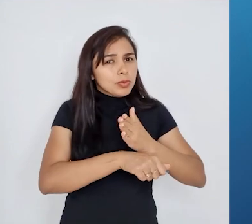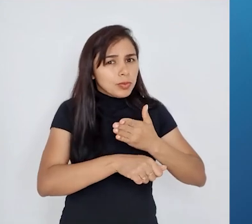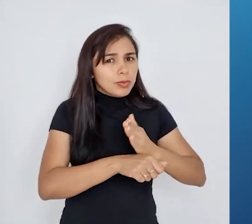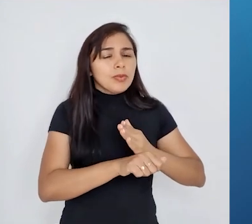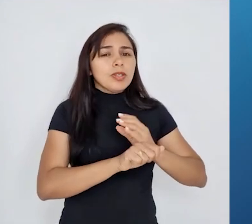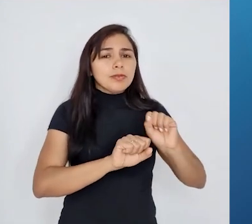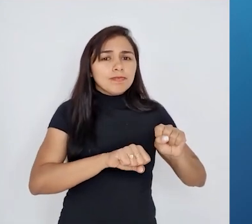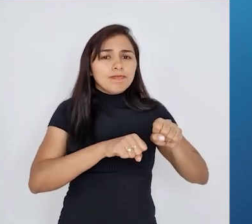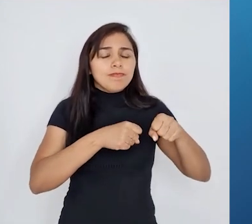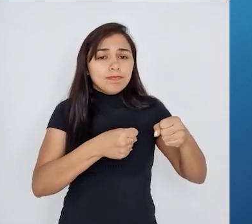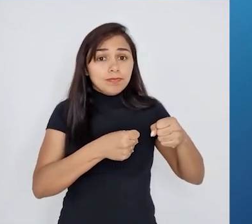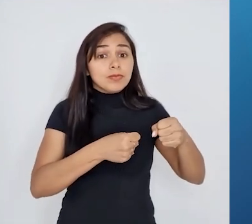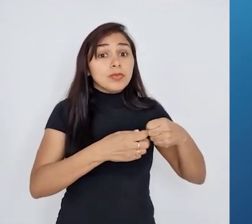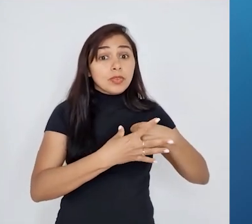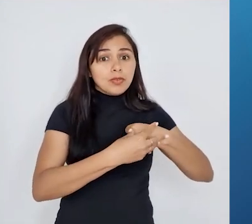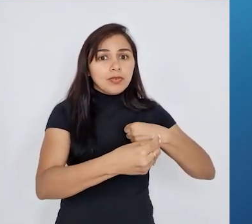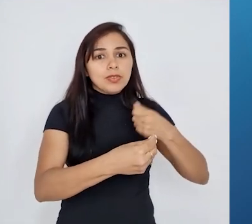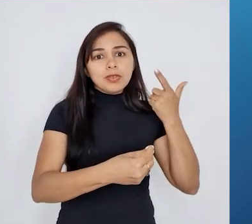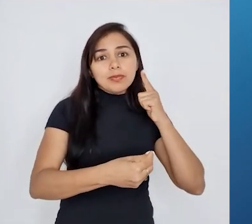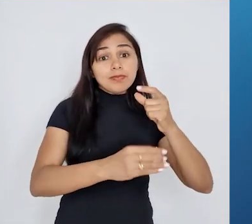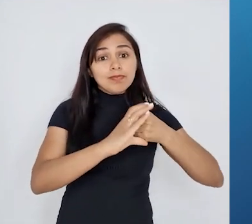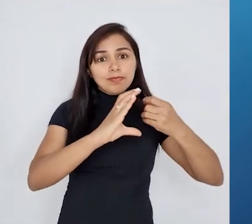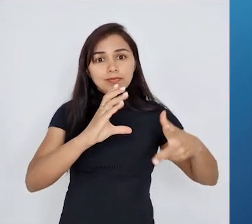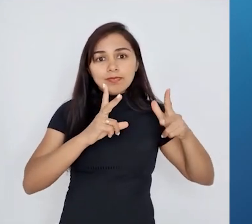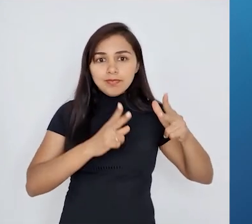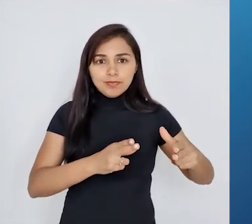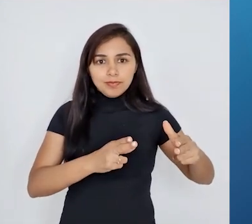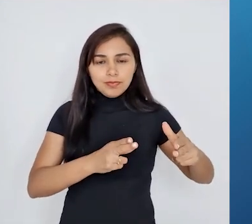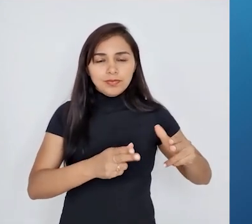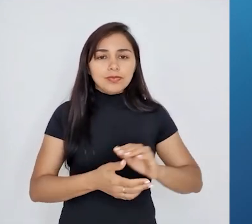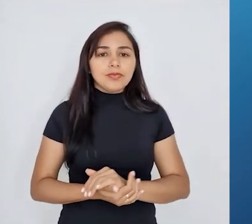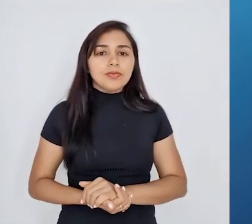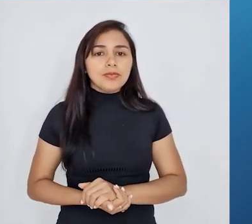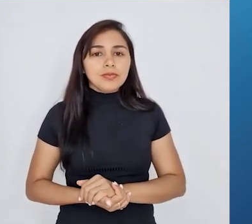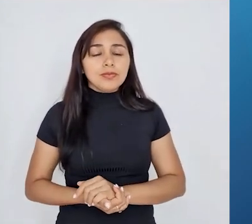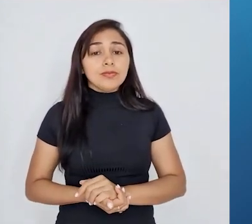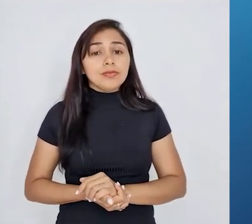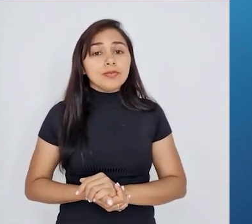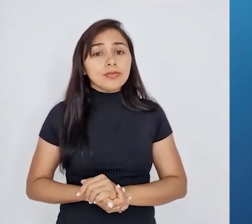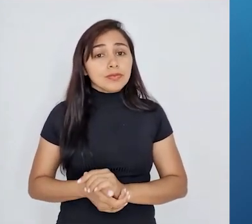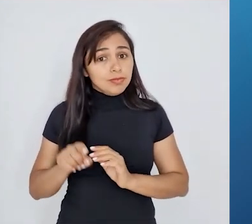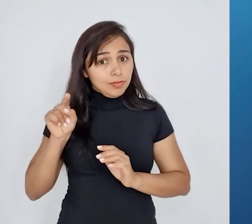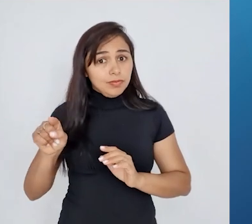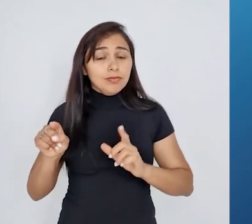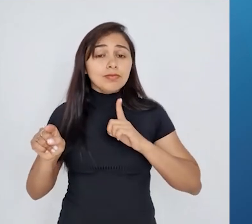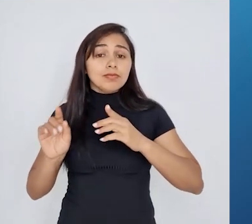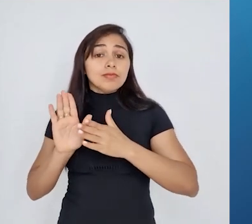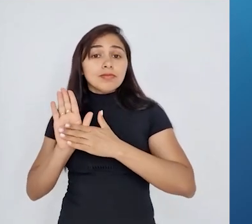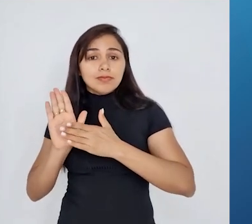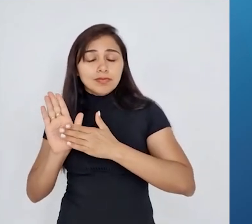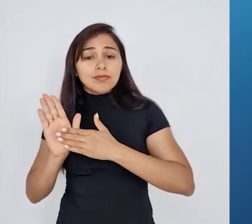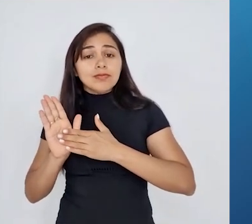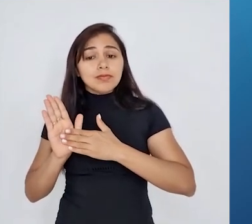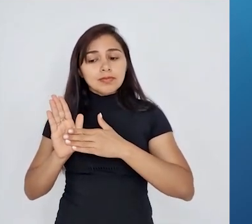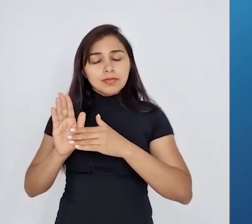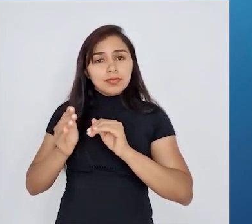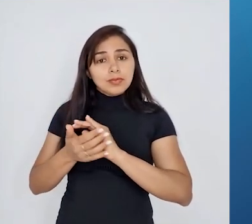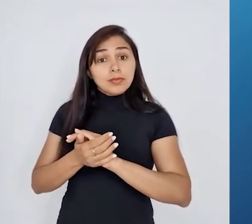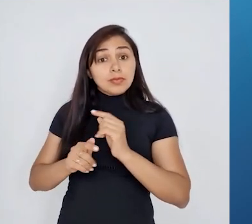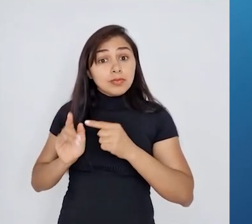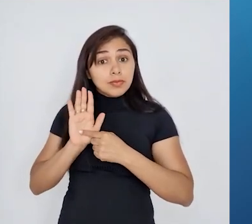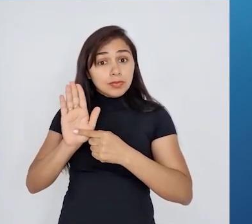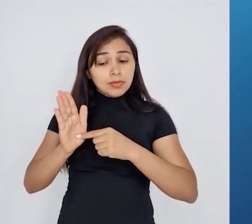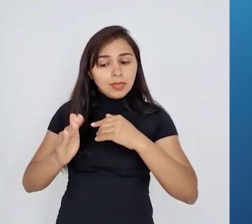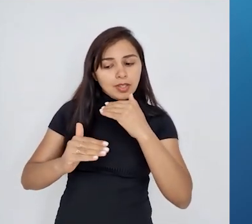descendentes. Darwin propôs uma visão gradual e contínua da evolução ao longo de